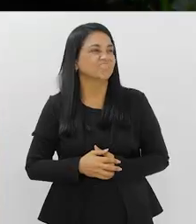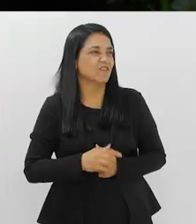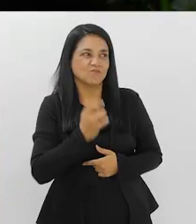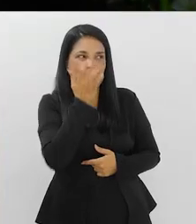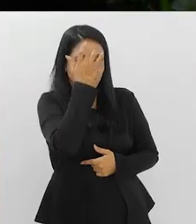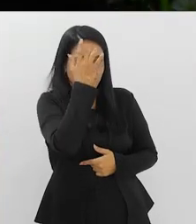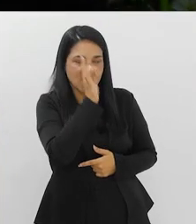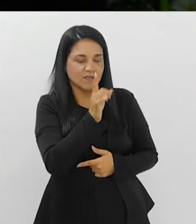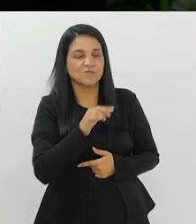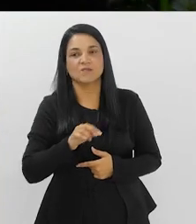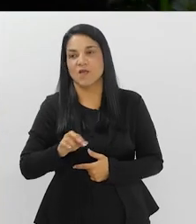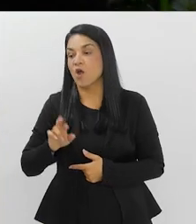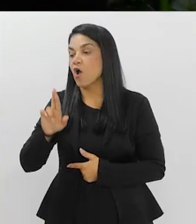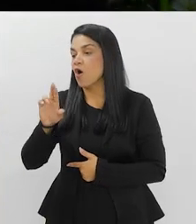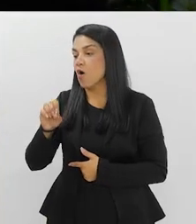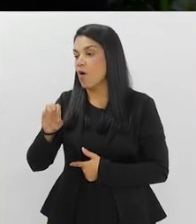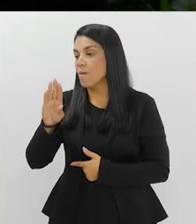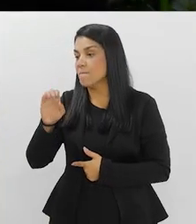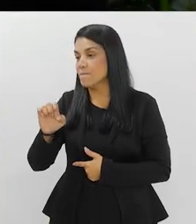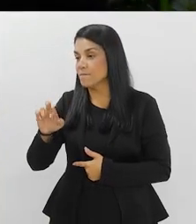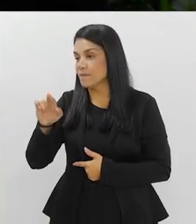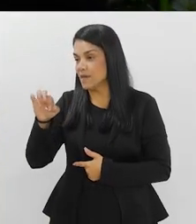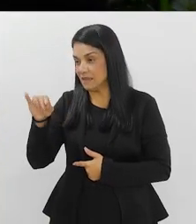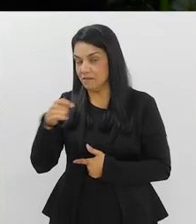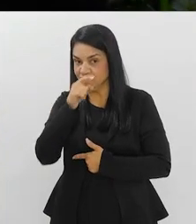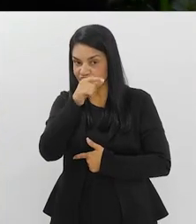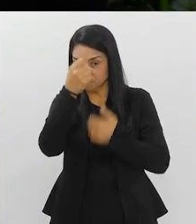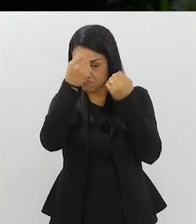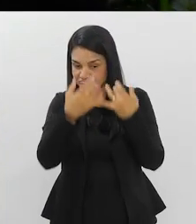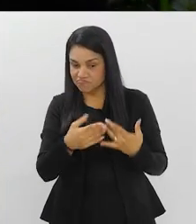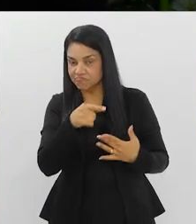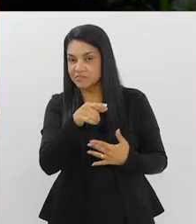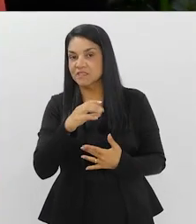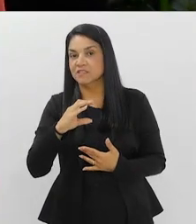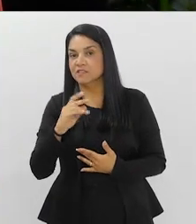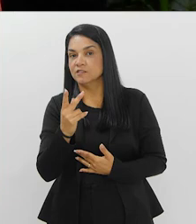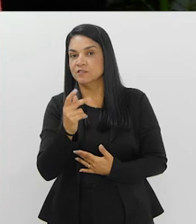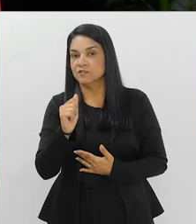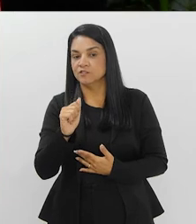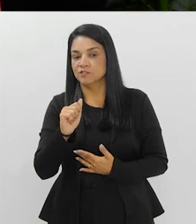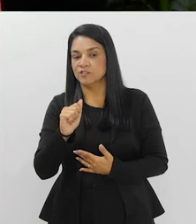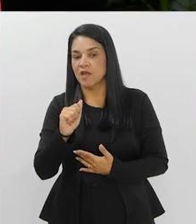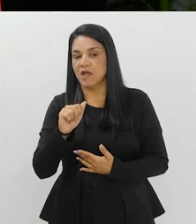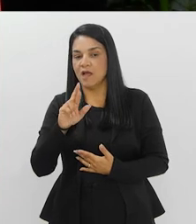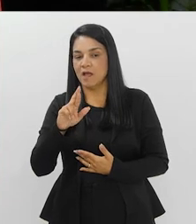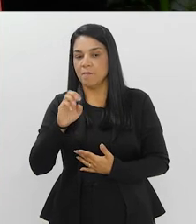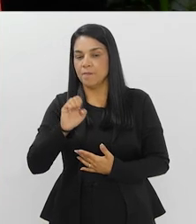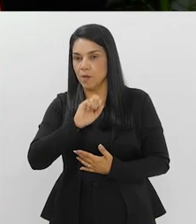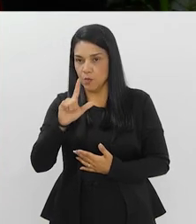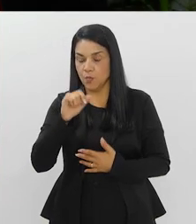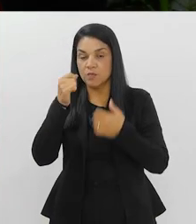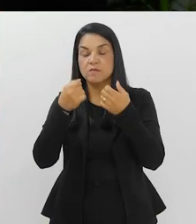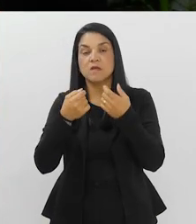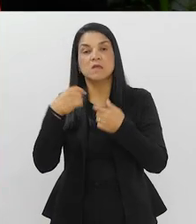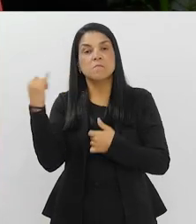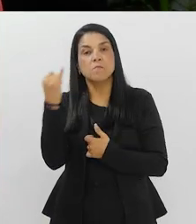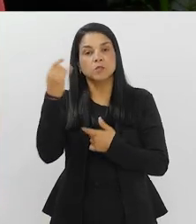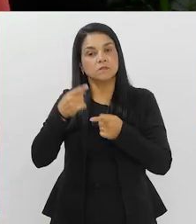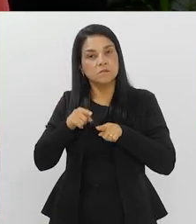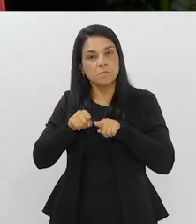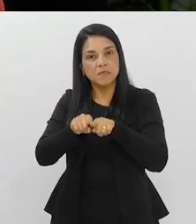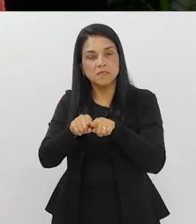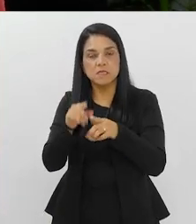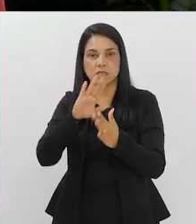É, não é fácil, né, Roberta? E o Charbel falou aqui para a gente dois pontos que eu acho que é muito interessante, a importância da